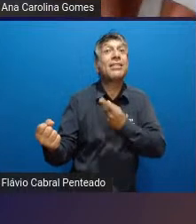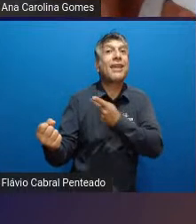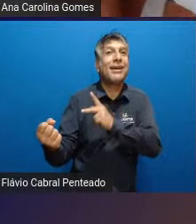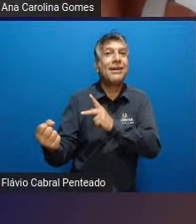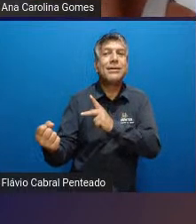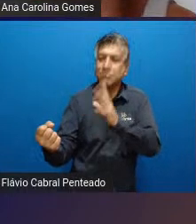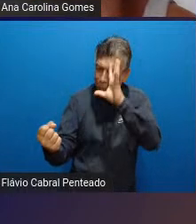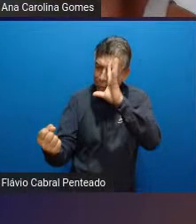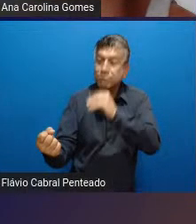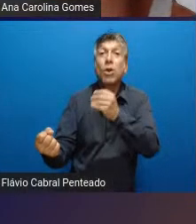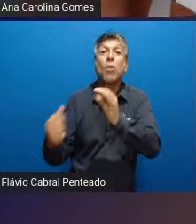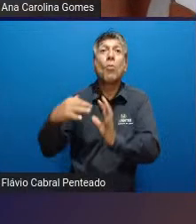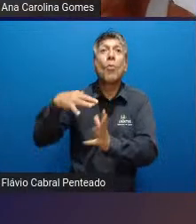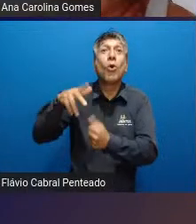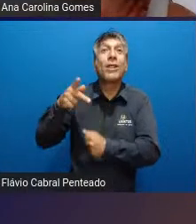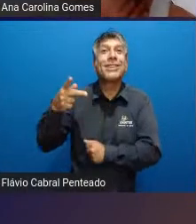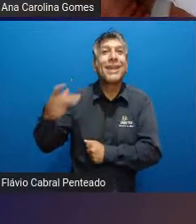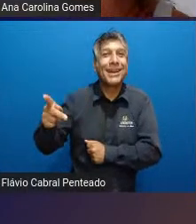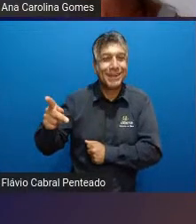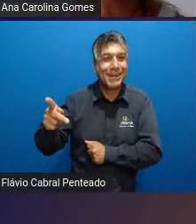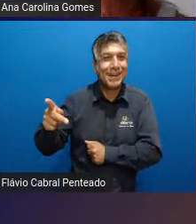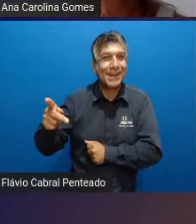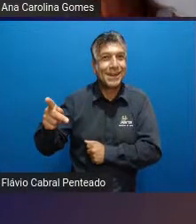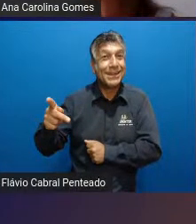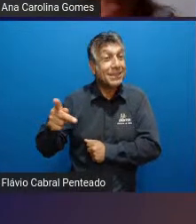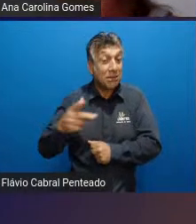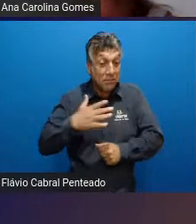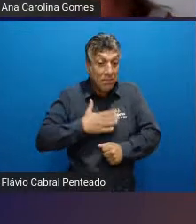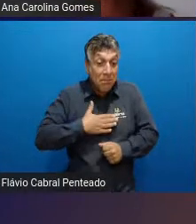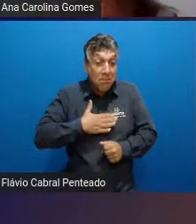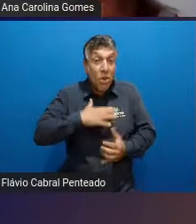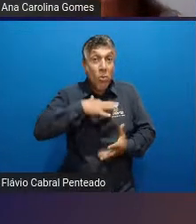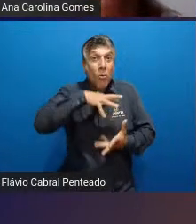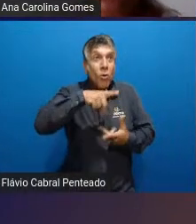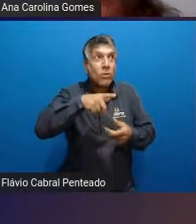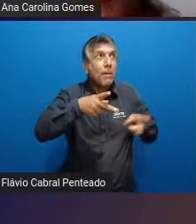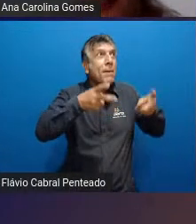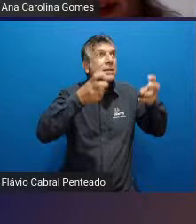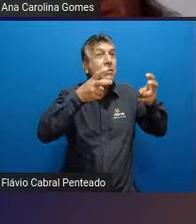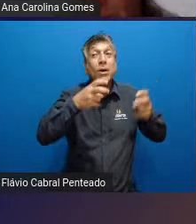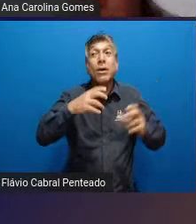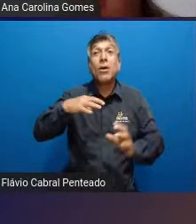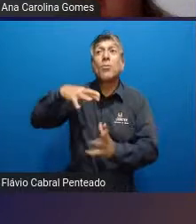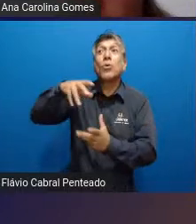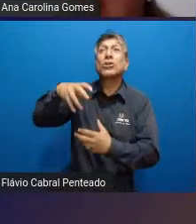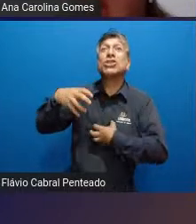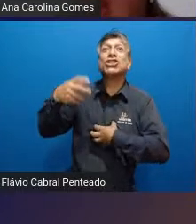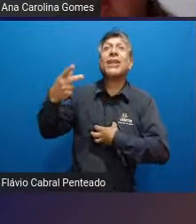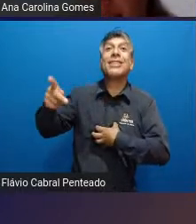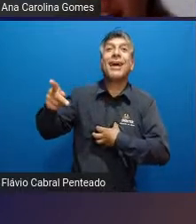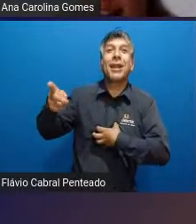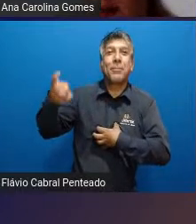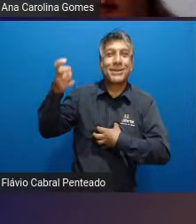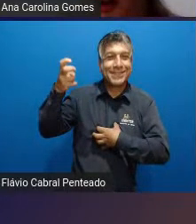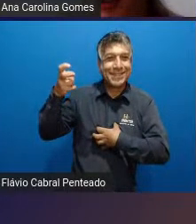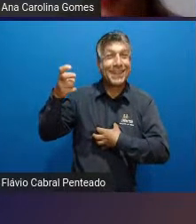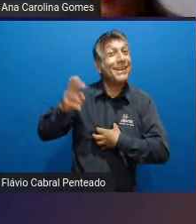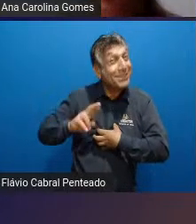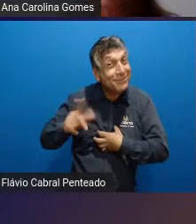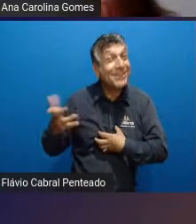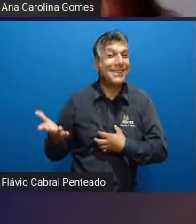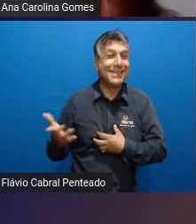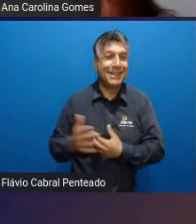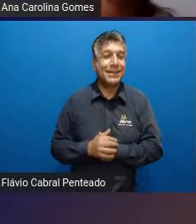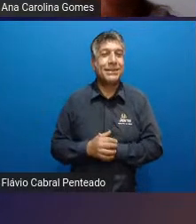compreender o mundo deles em comparação com o nosso mundo a maneira que eles veem o mundo da maneira que a gente vê em relação ao